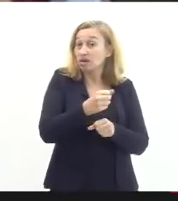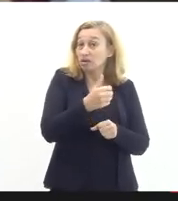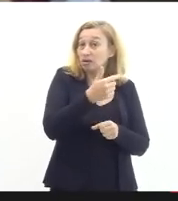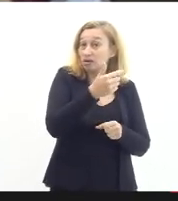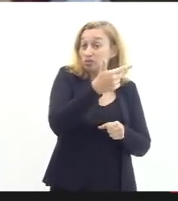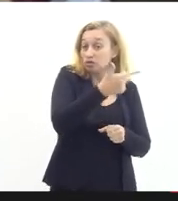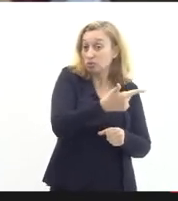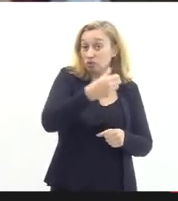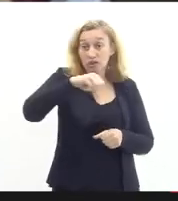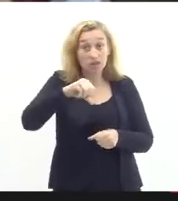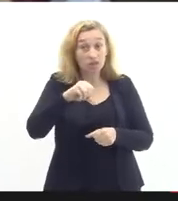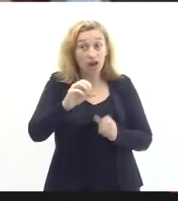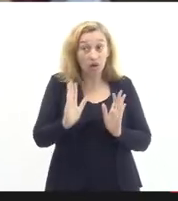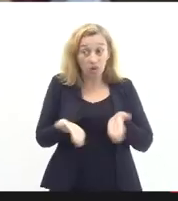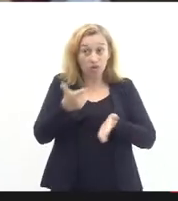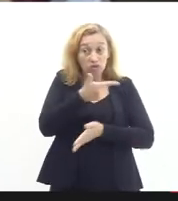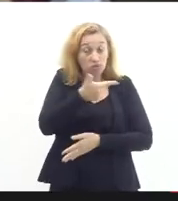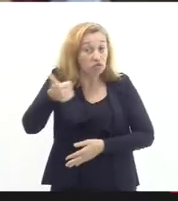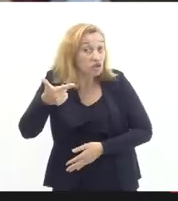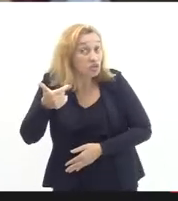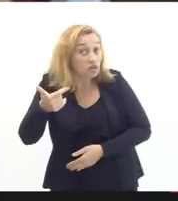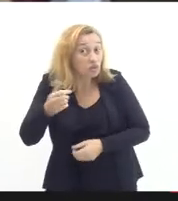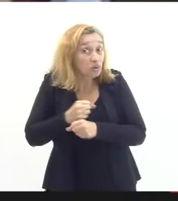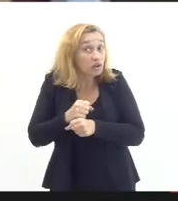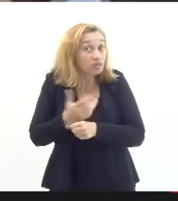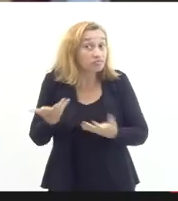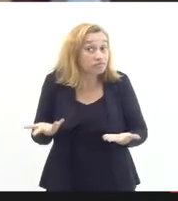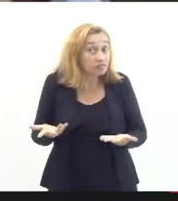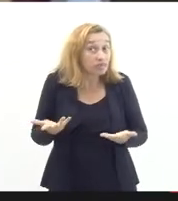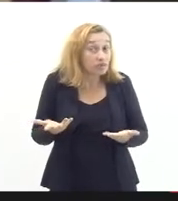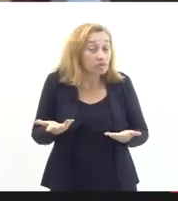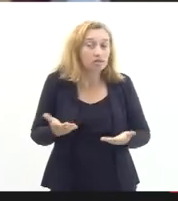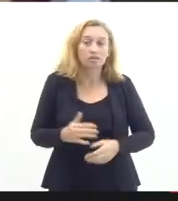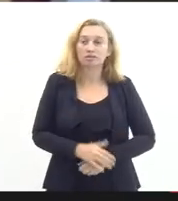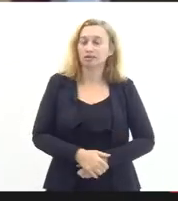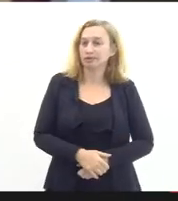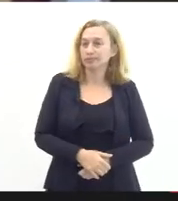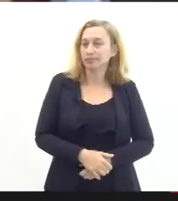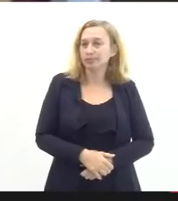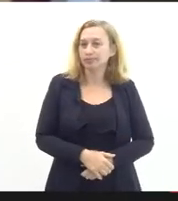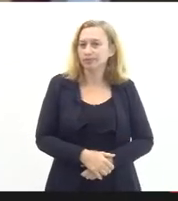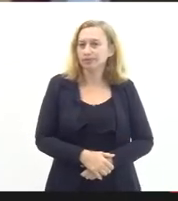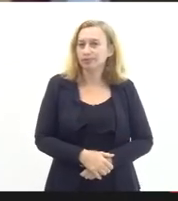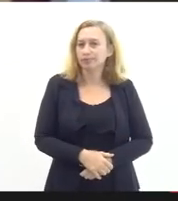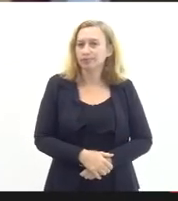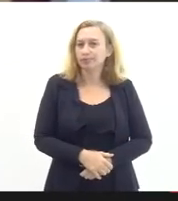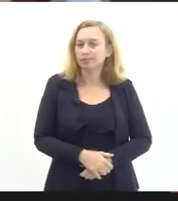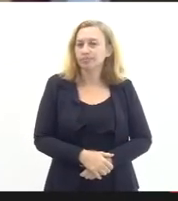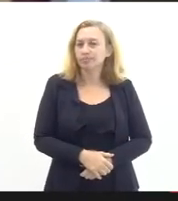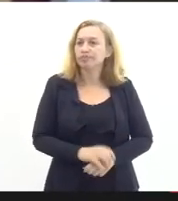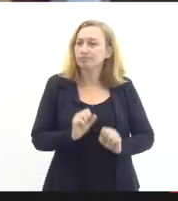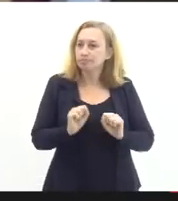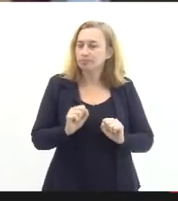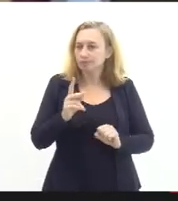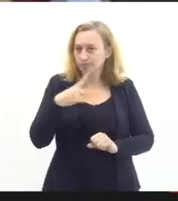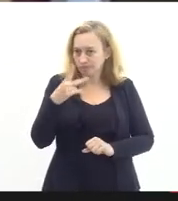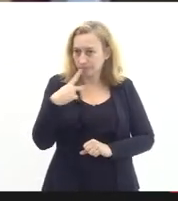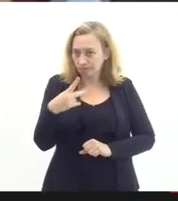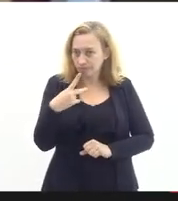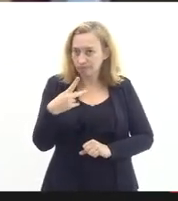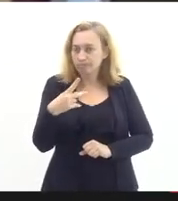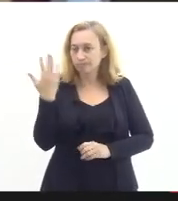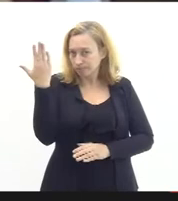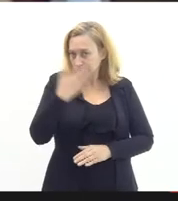a gente está em 2022 um fato que acrescenta e talvez